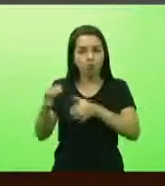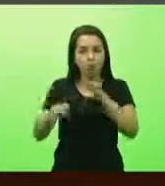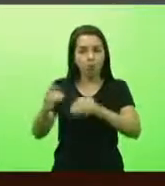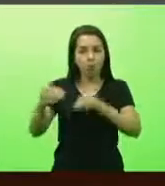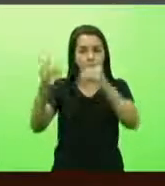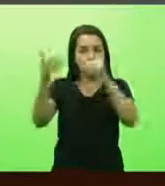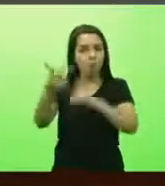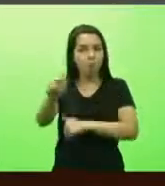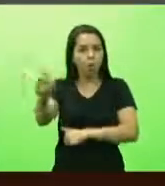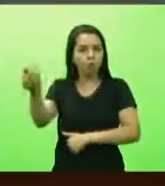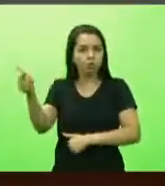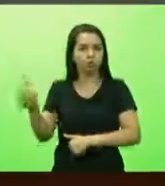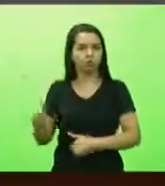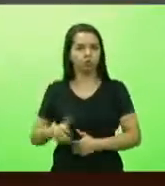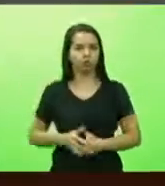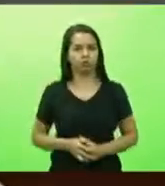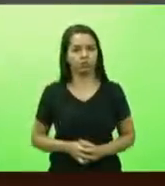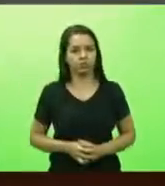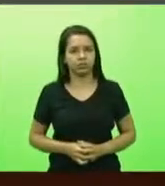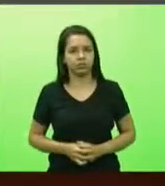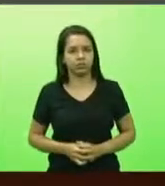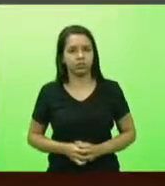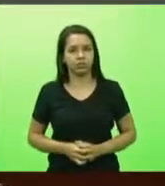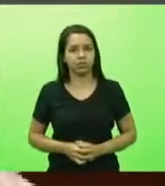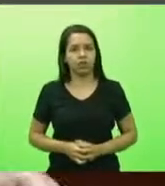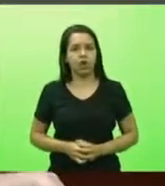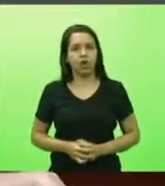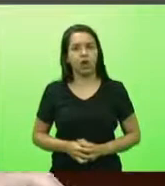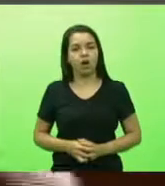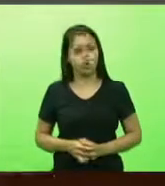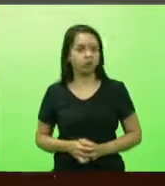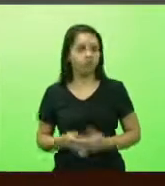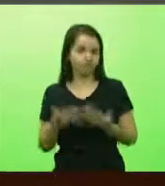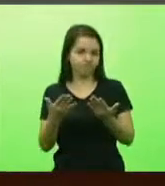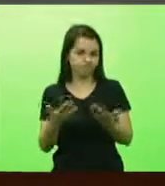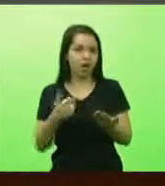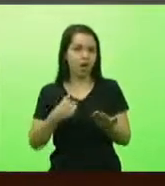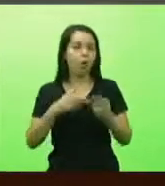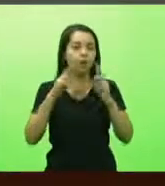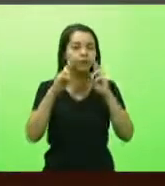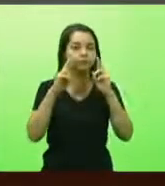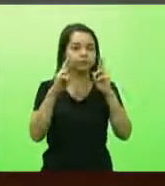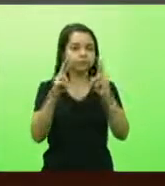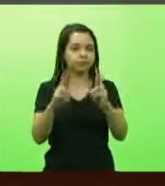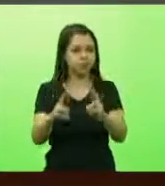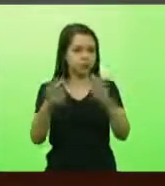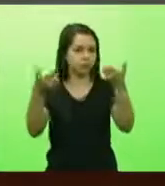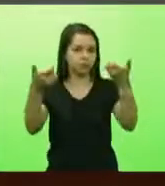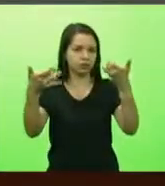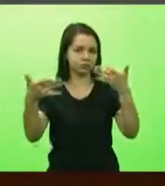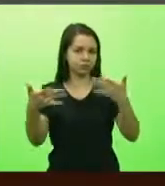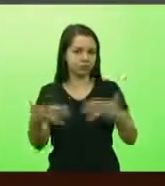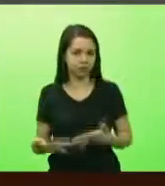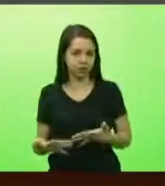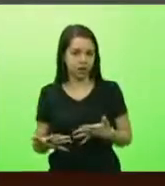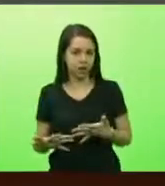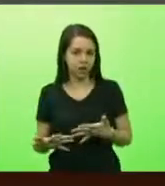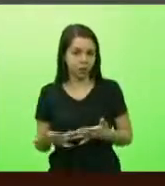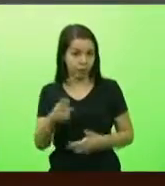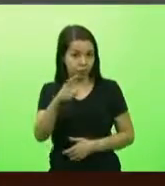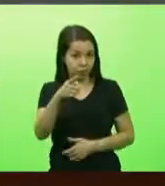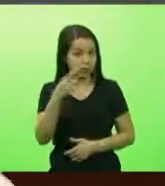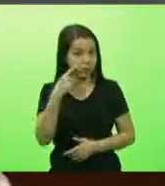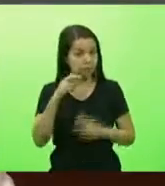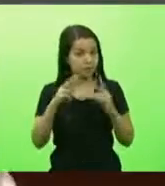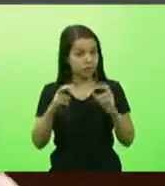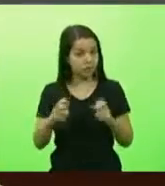Doutor Ricardo Reisler, eu estou falando isso com todo respeito, para ver como esse atraso do julgamento